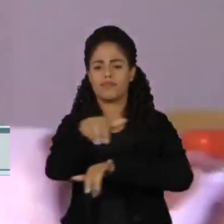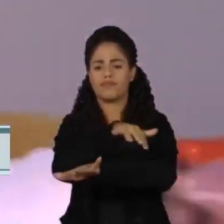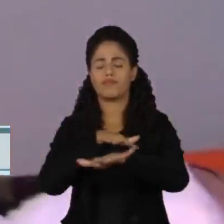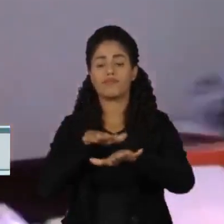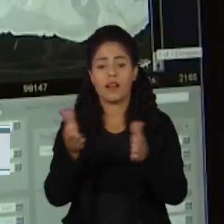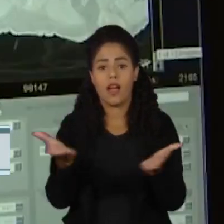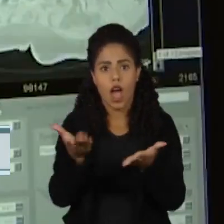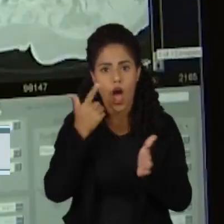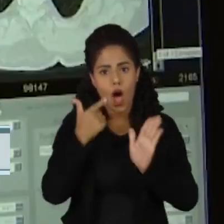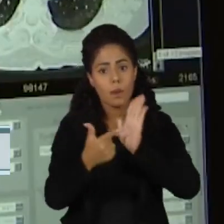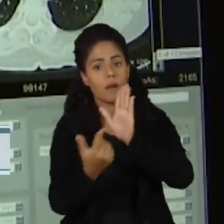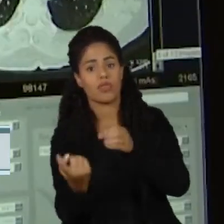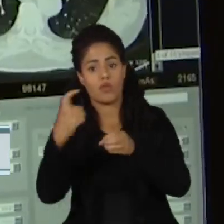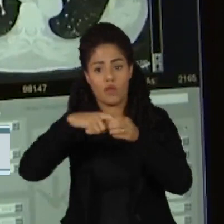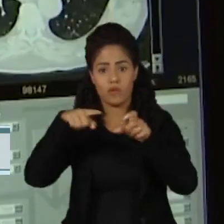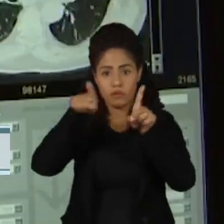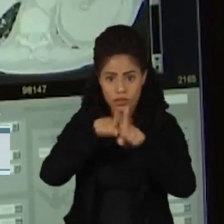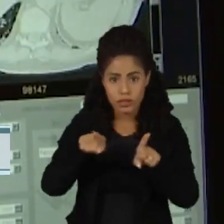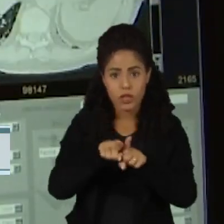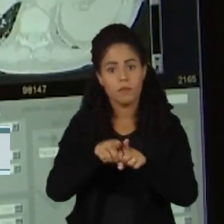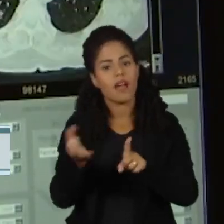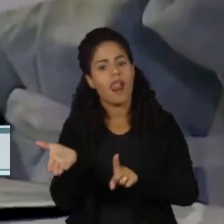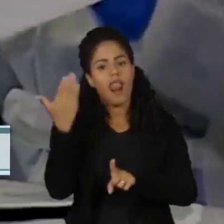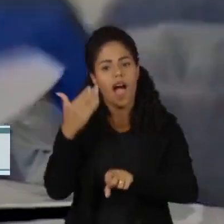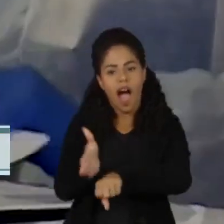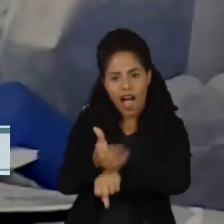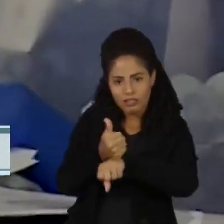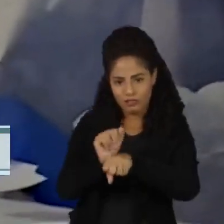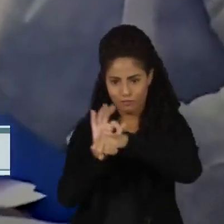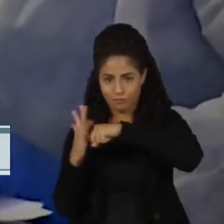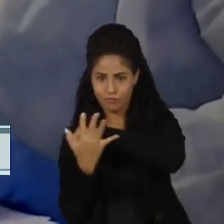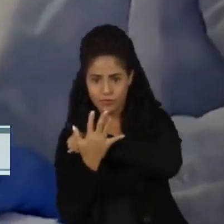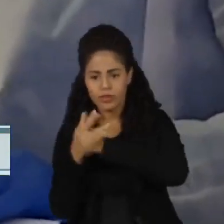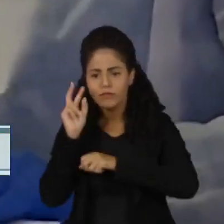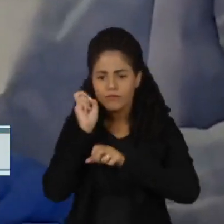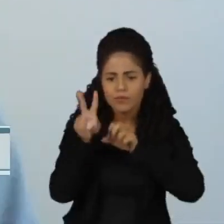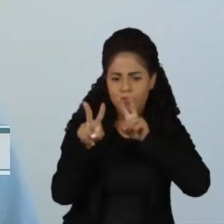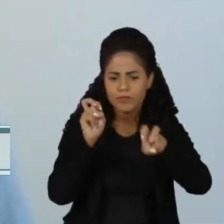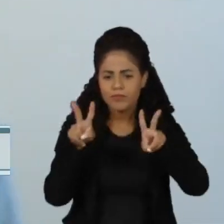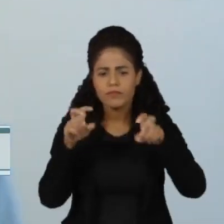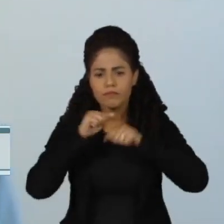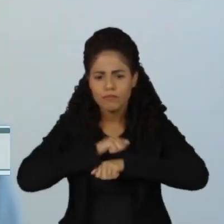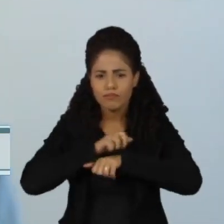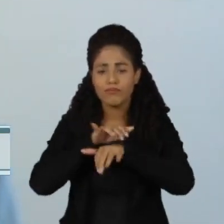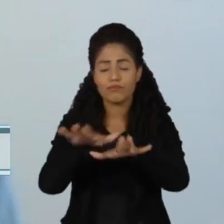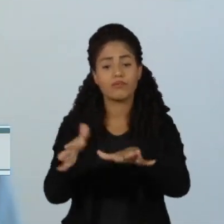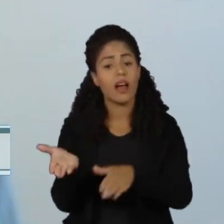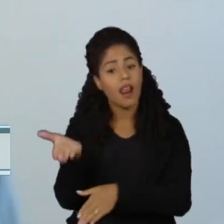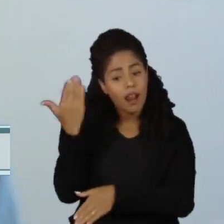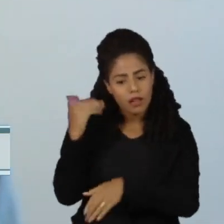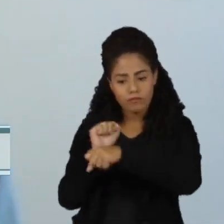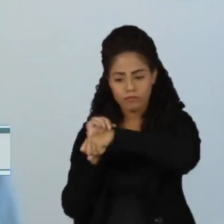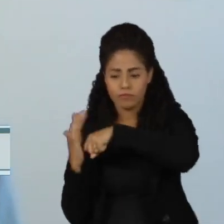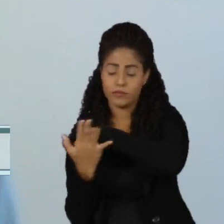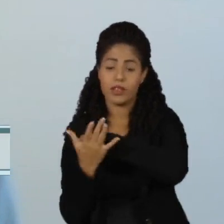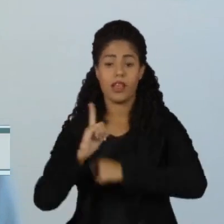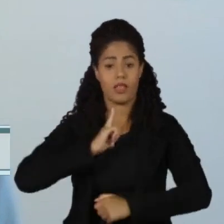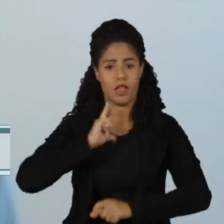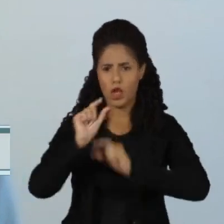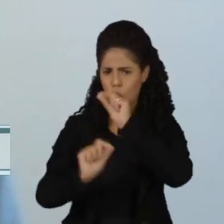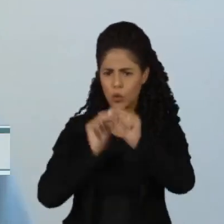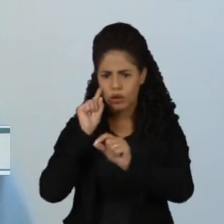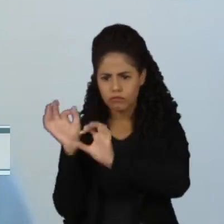vírus indica uma volta a padrões pré-pandemia de covid-19. Com a pandemia da covid-19, nós tínhamos